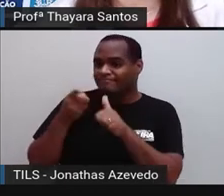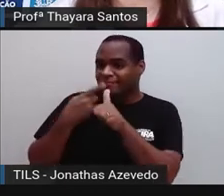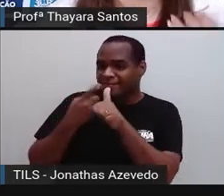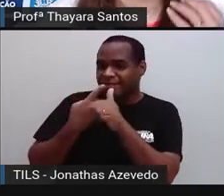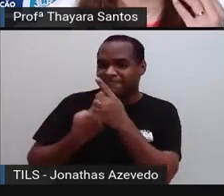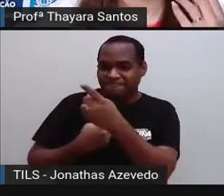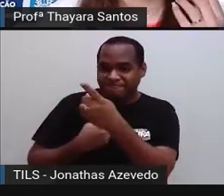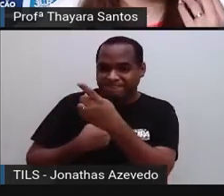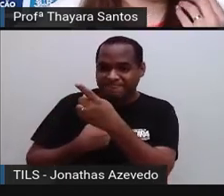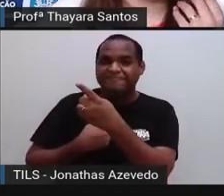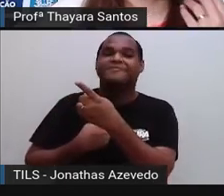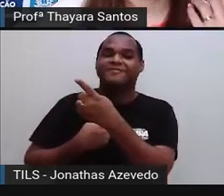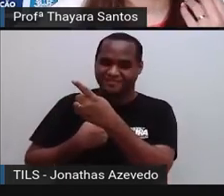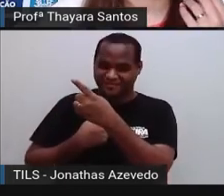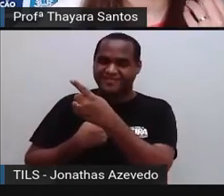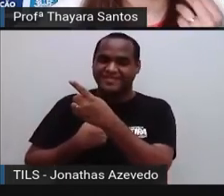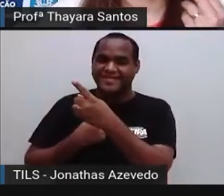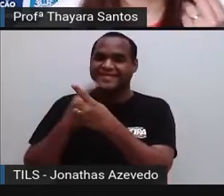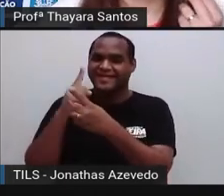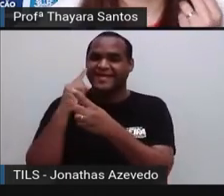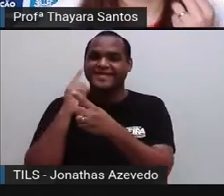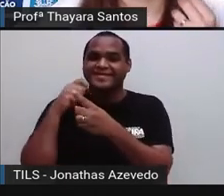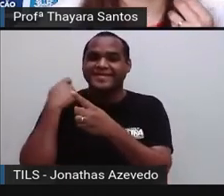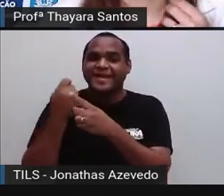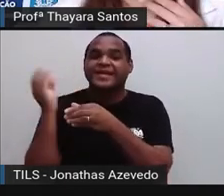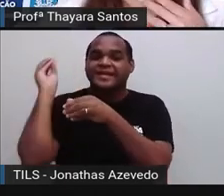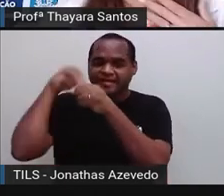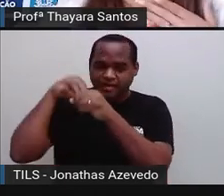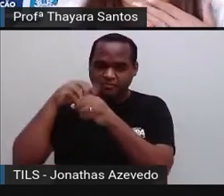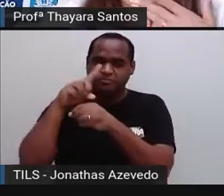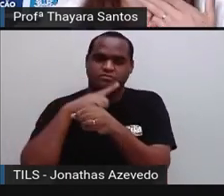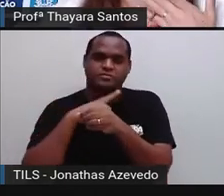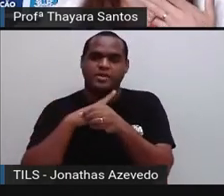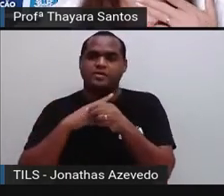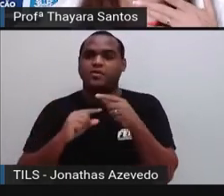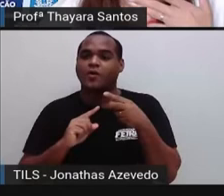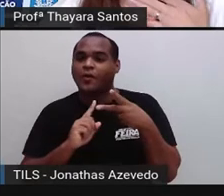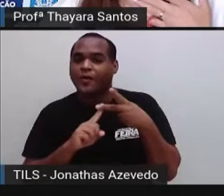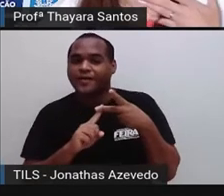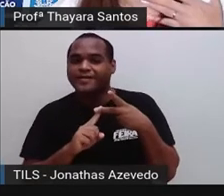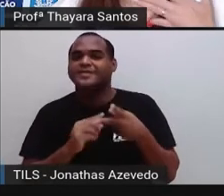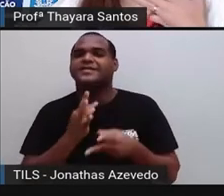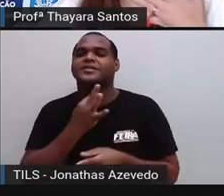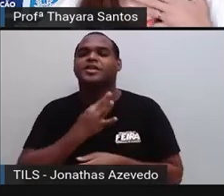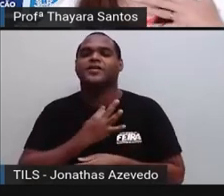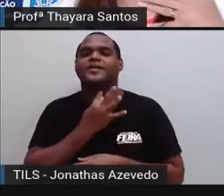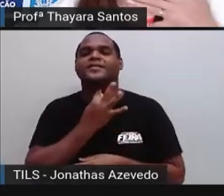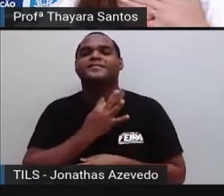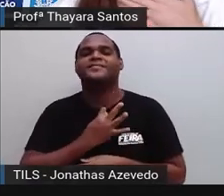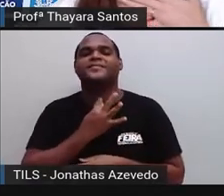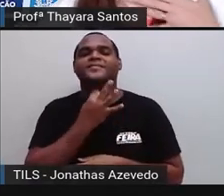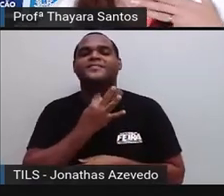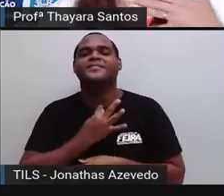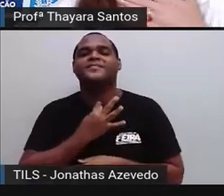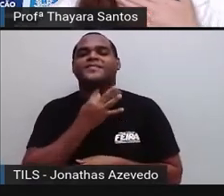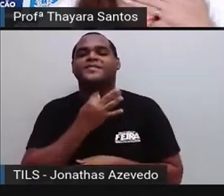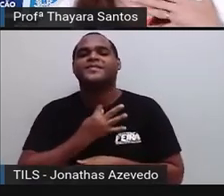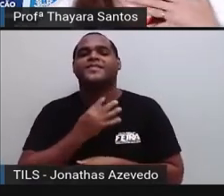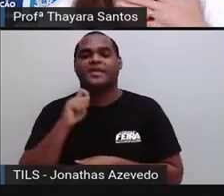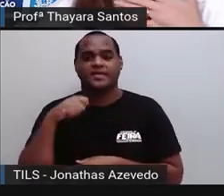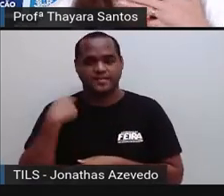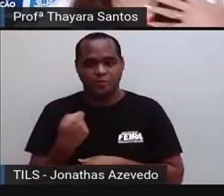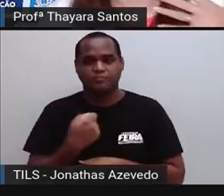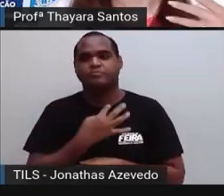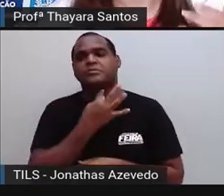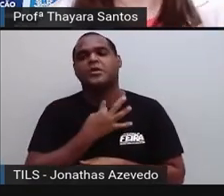que é a hipófise, que está lá no nosso encéfalo. A gente tem a glândula tireoide e a paratireoide, que estão aqui nessa